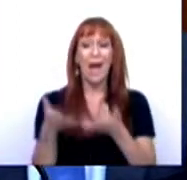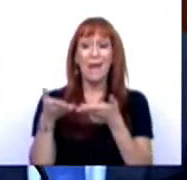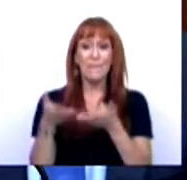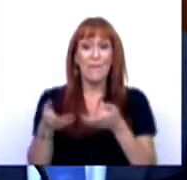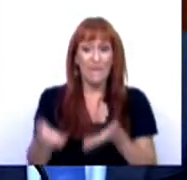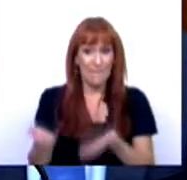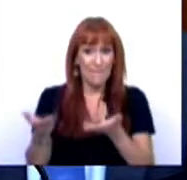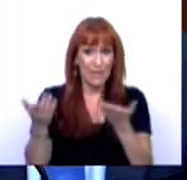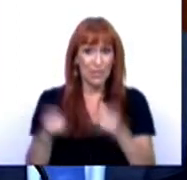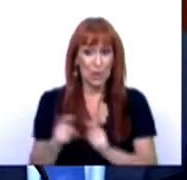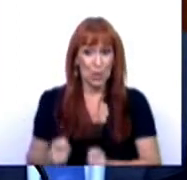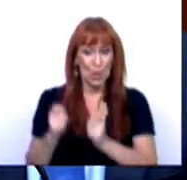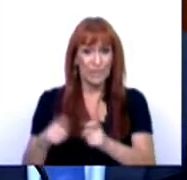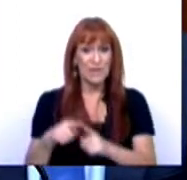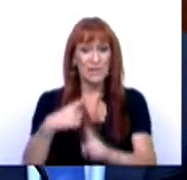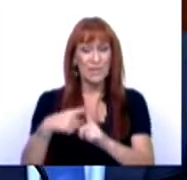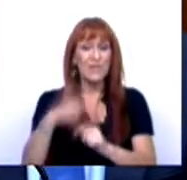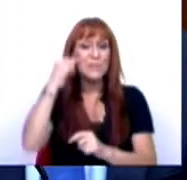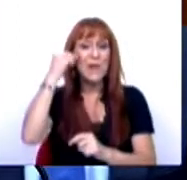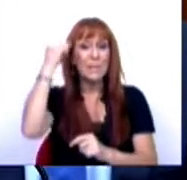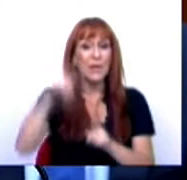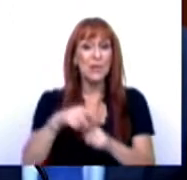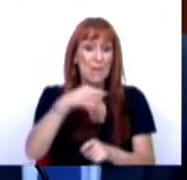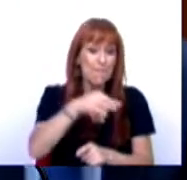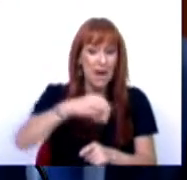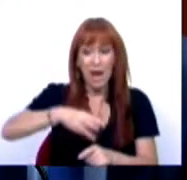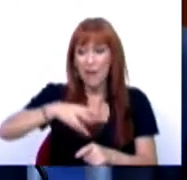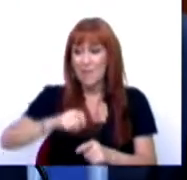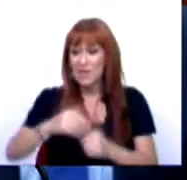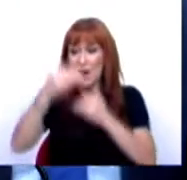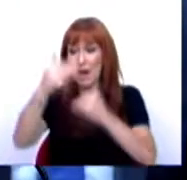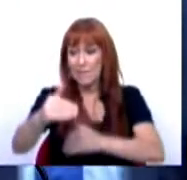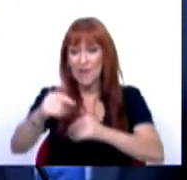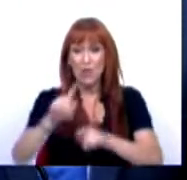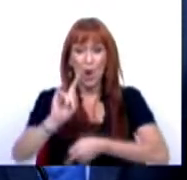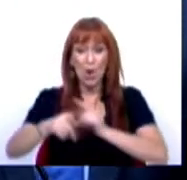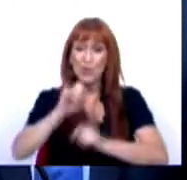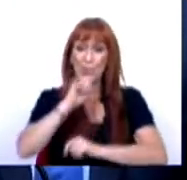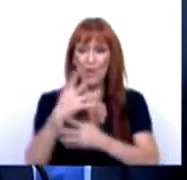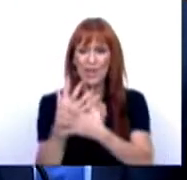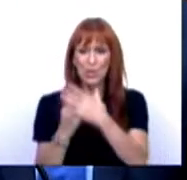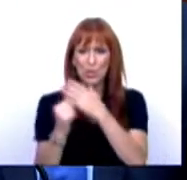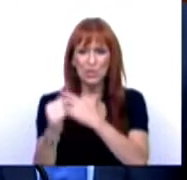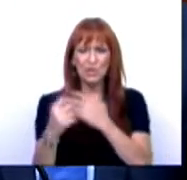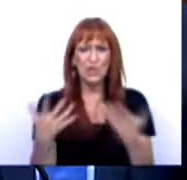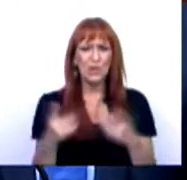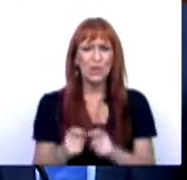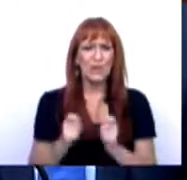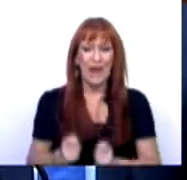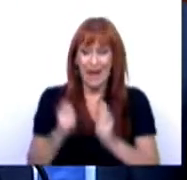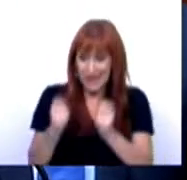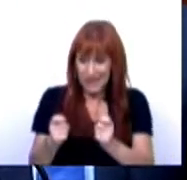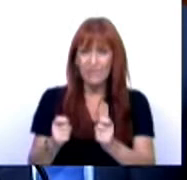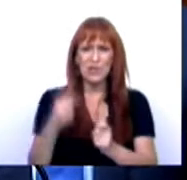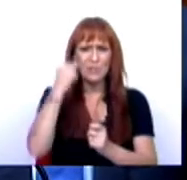ao investimento beneficia particularmente as PMEs, porque tem limites sobre os quais se pode induzir. Portanto, é investimento